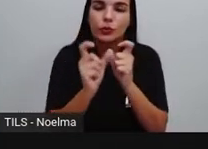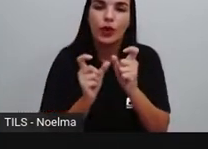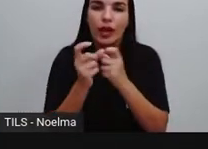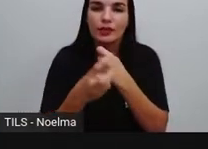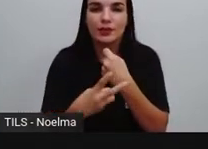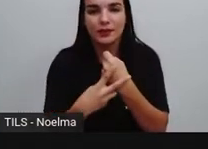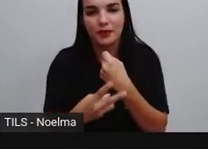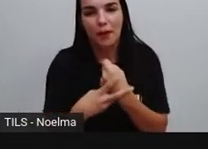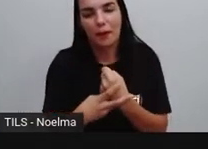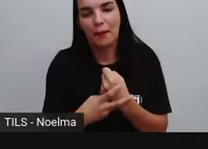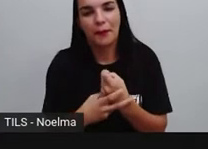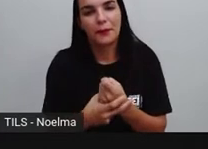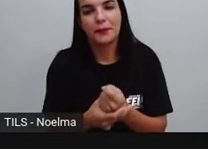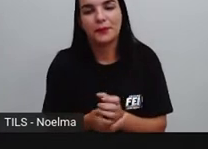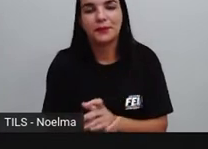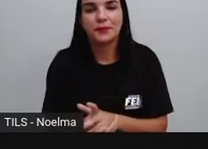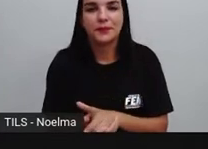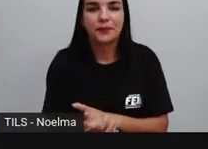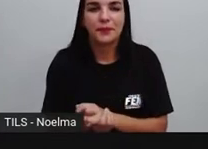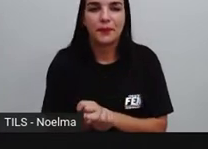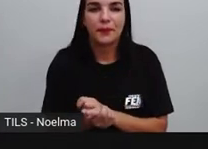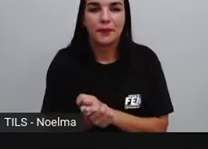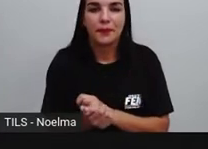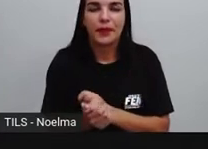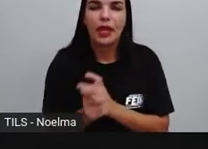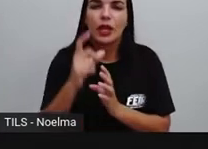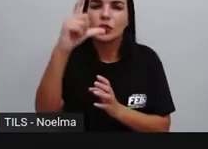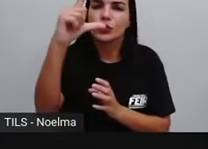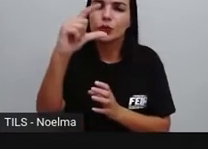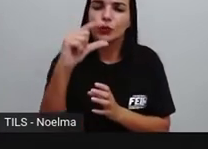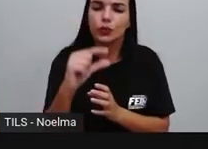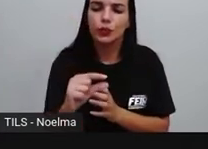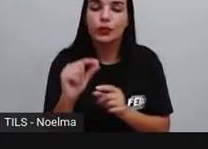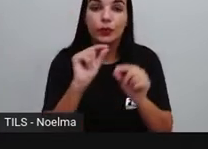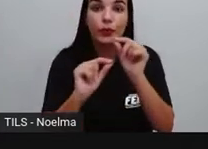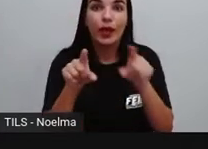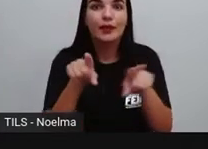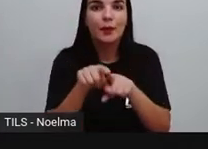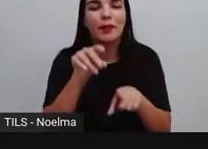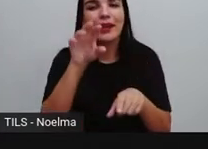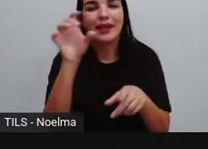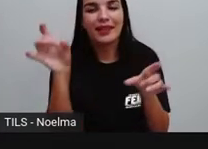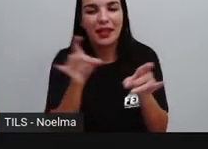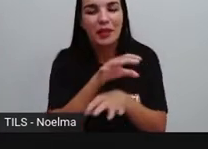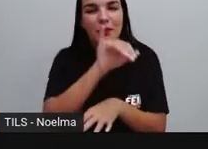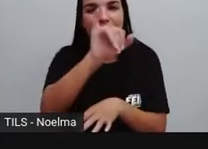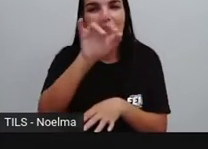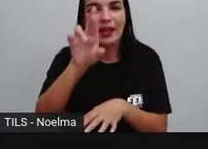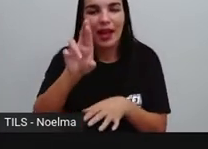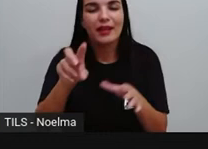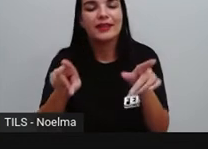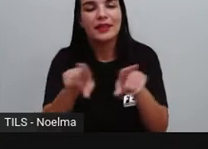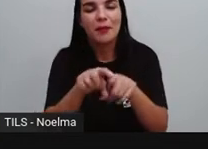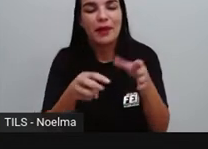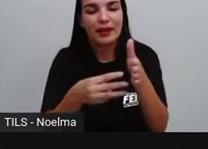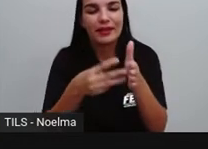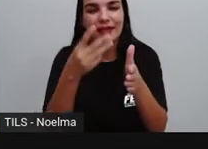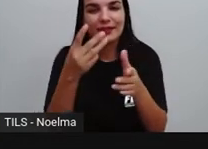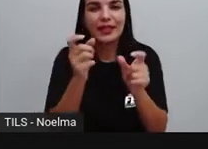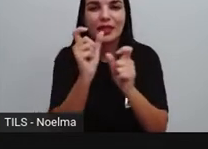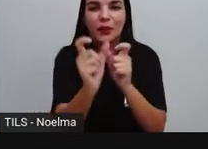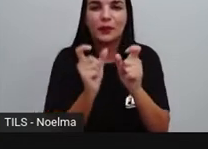classificado como terceira conjugação. E diminuir termina também em IR. Seria o quê? Terceira